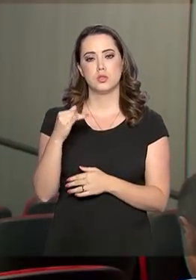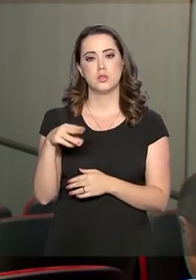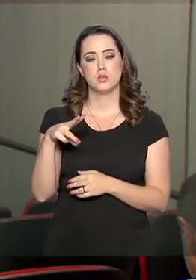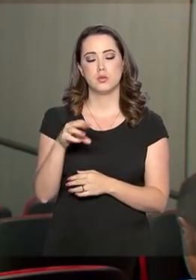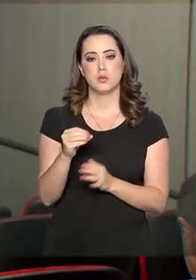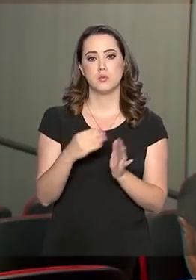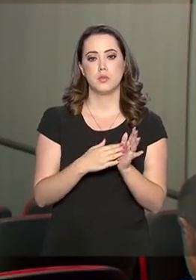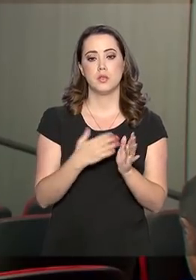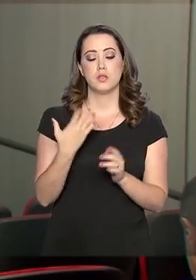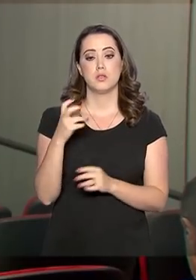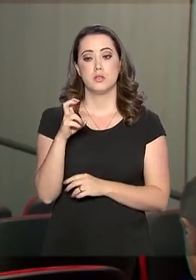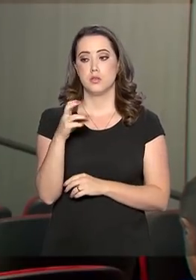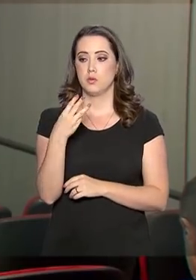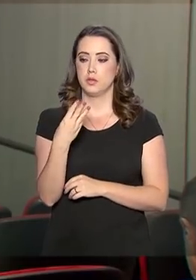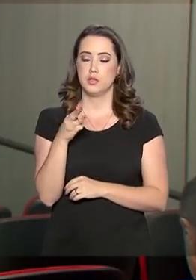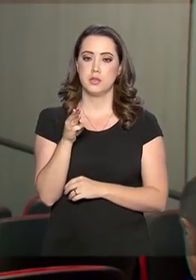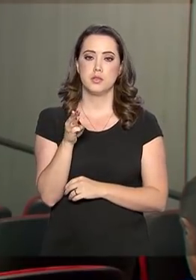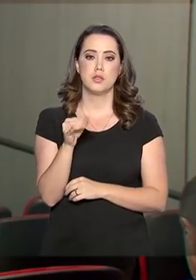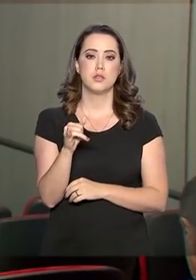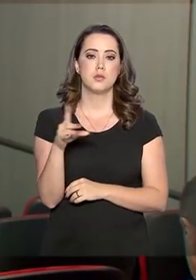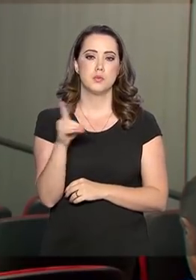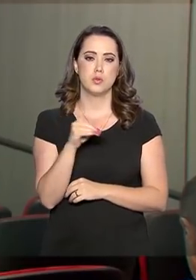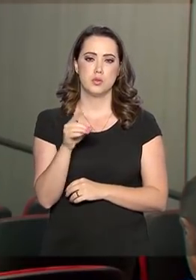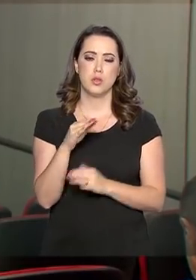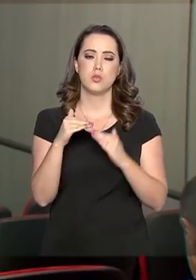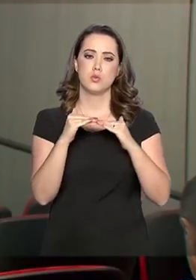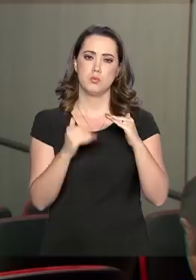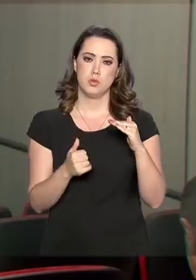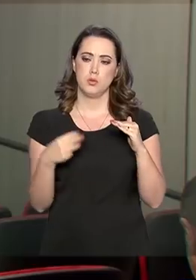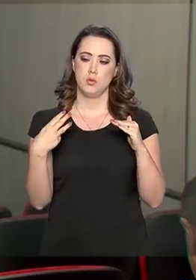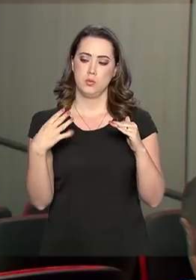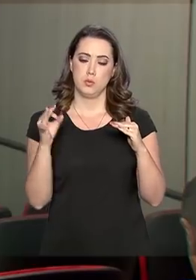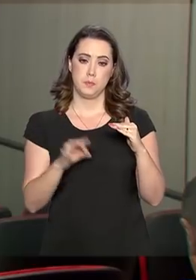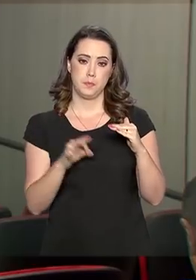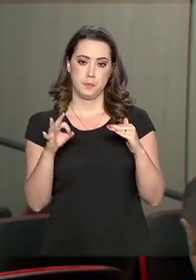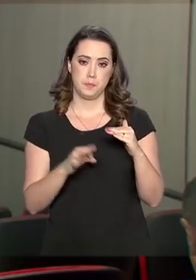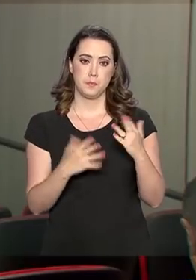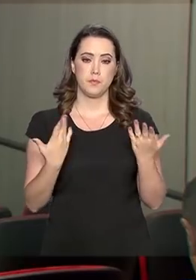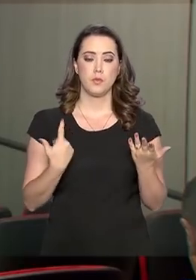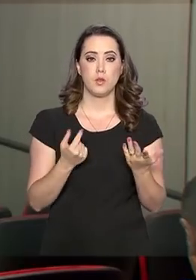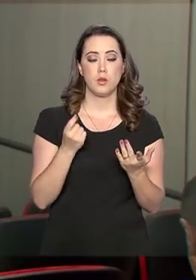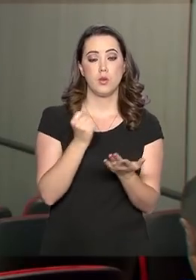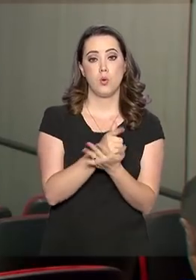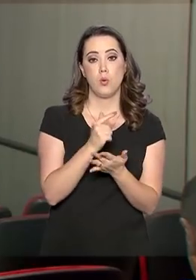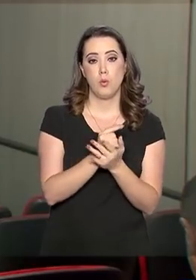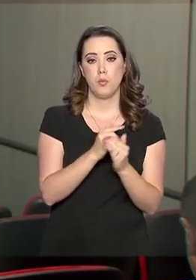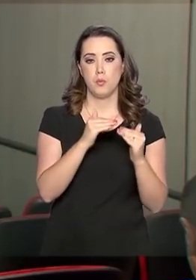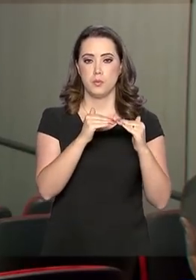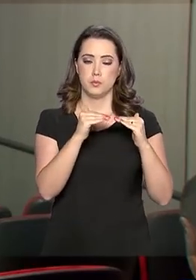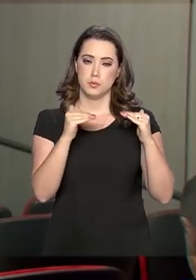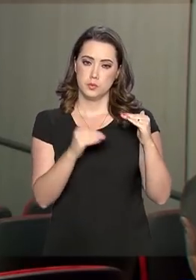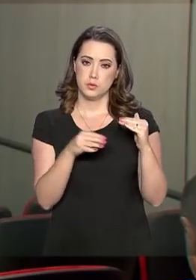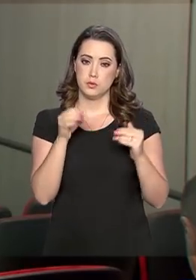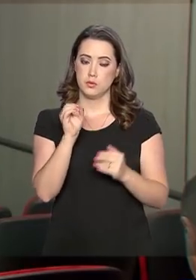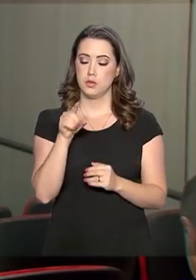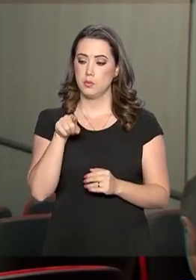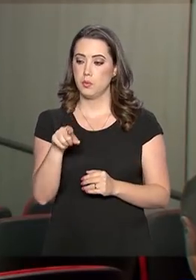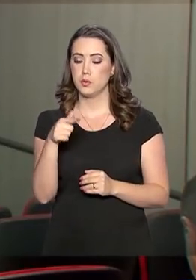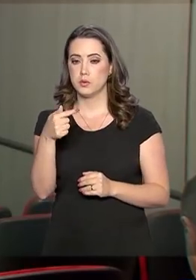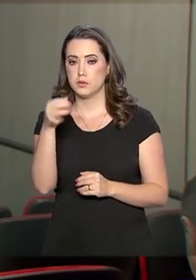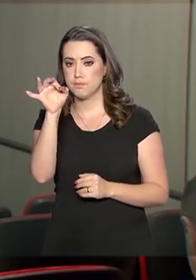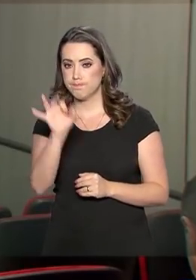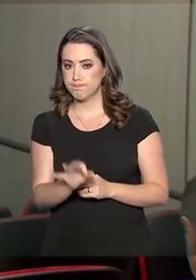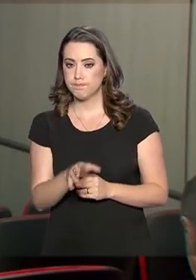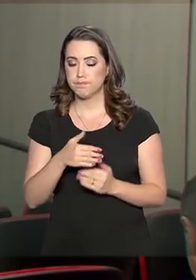53 bilhões de dólares, uma queda de 3%. No caso das importações, houve recuo de 0,7%